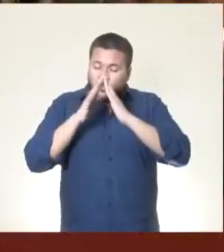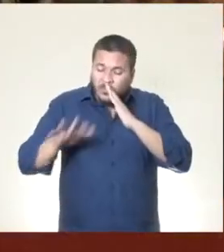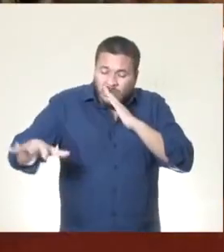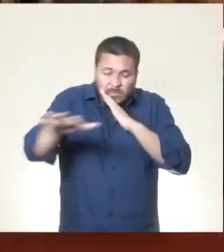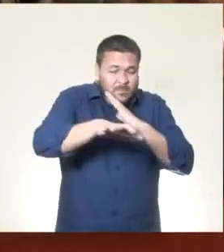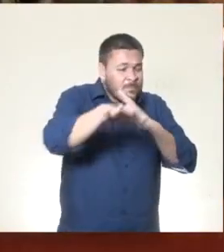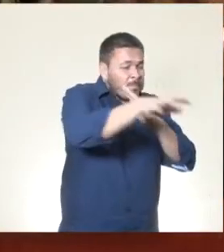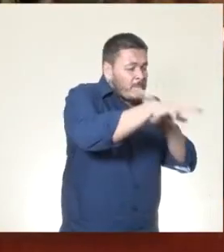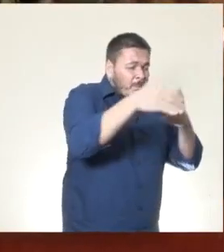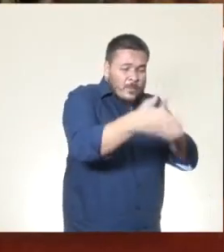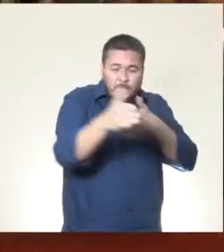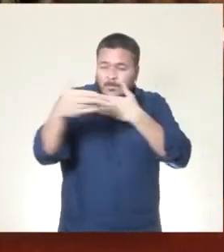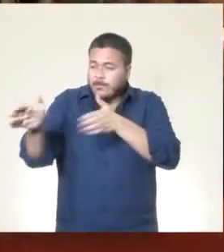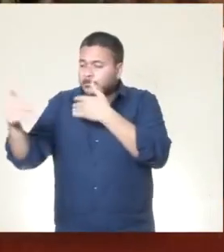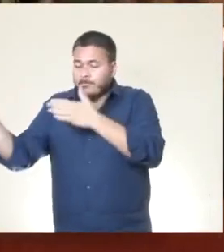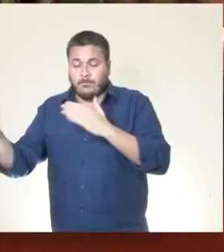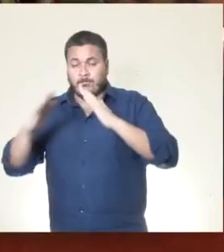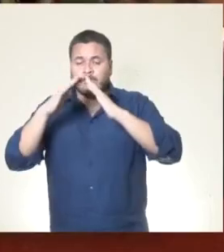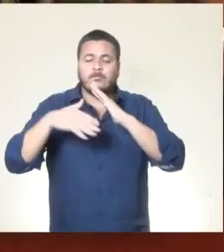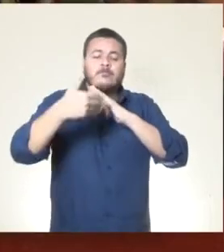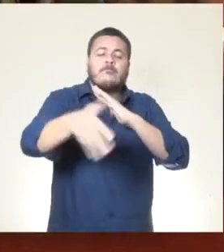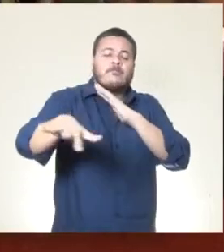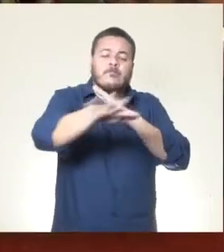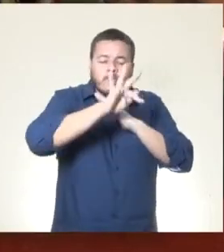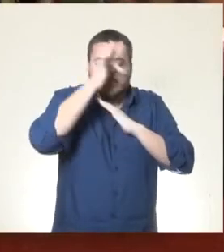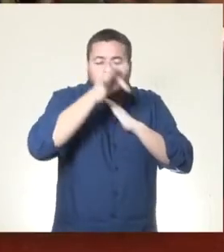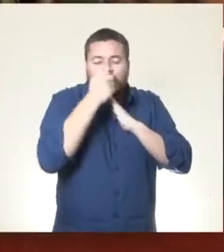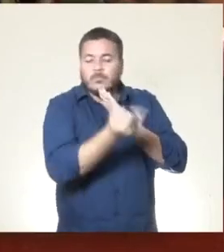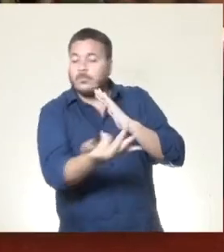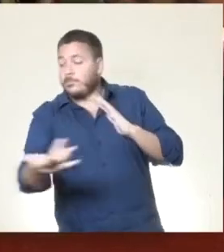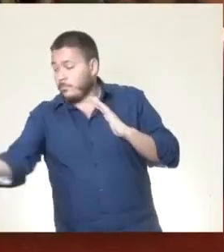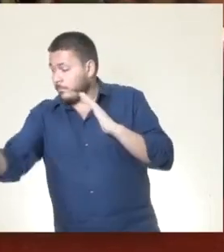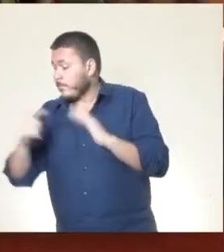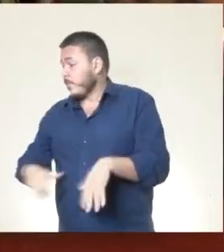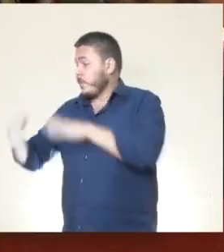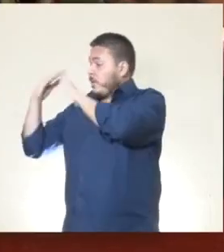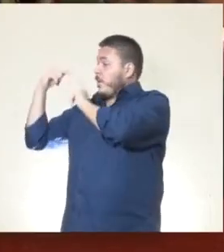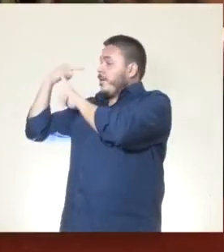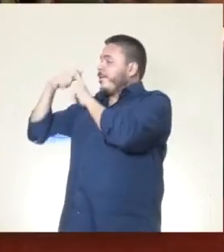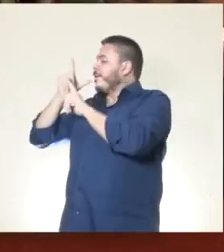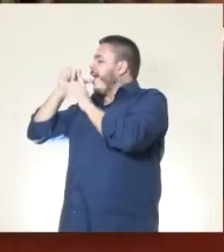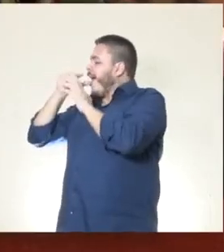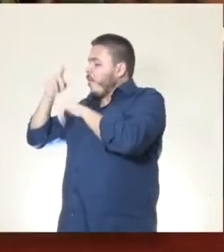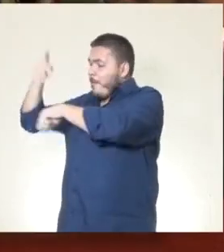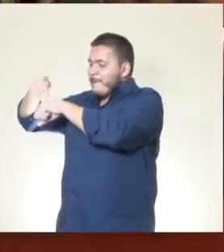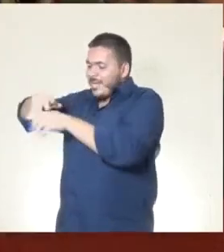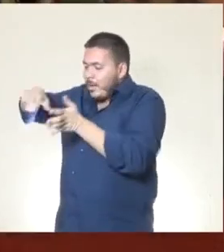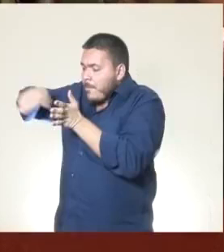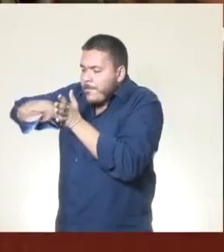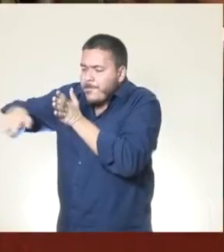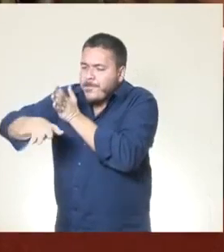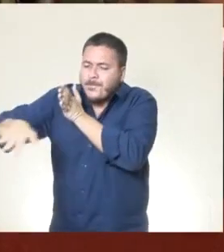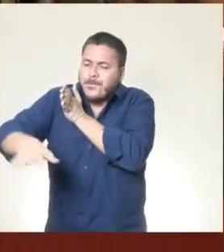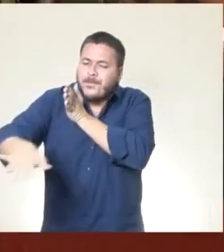Cada cômodo, cada parte da casa, o seu jardim tão bonito, a biquinha com a água correndo, a água que vem lá de trás